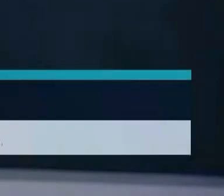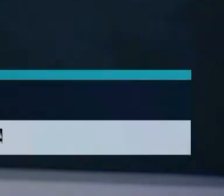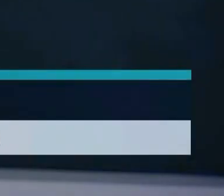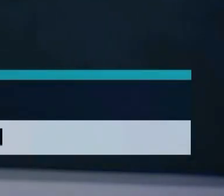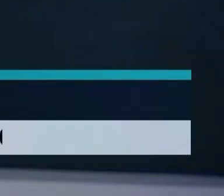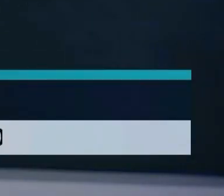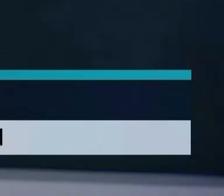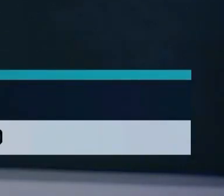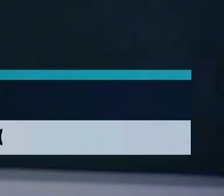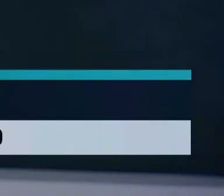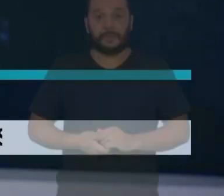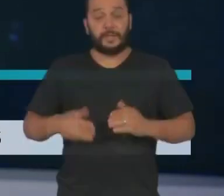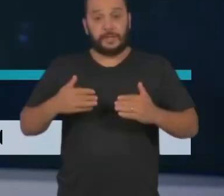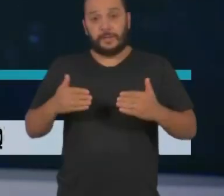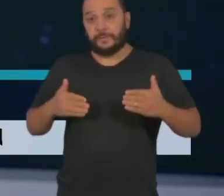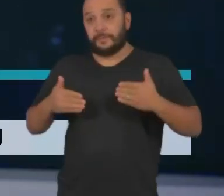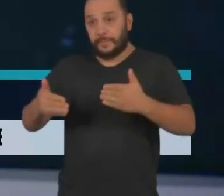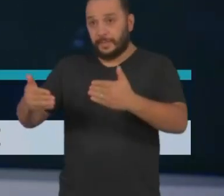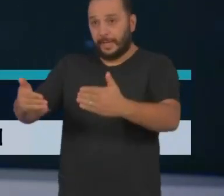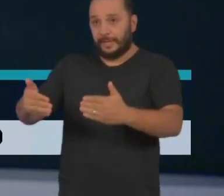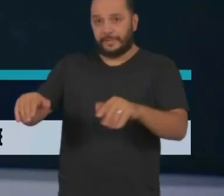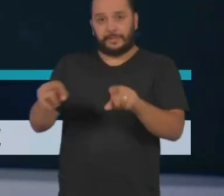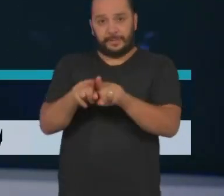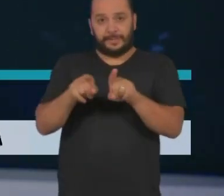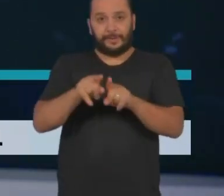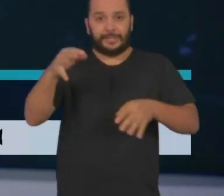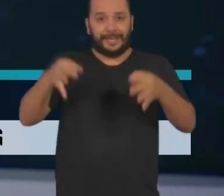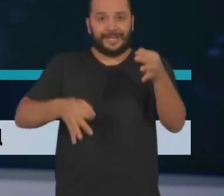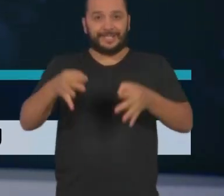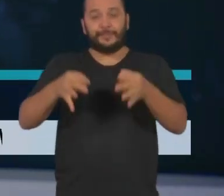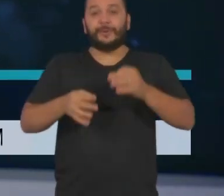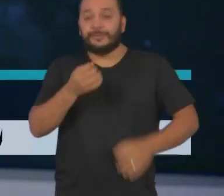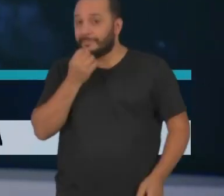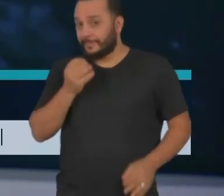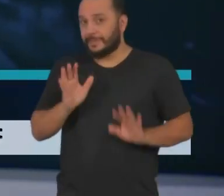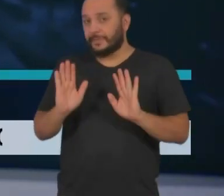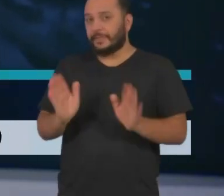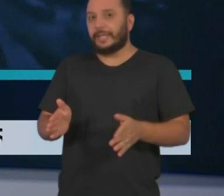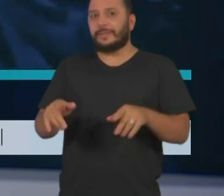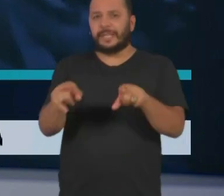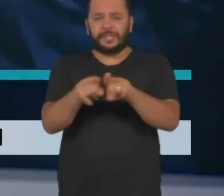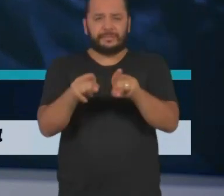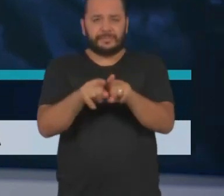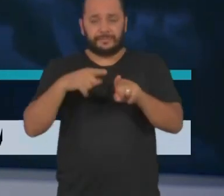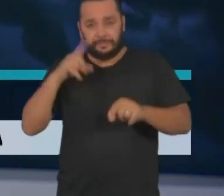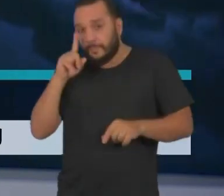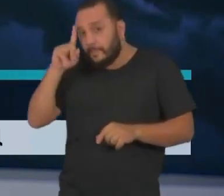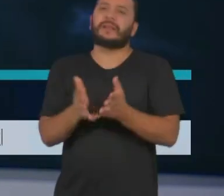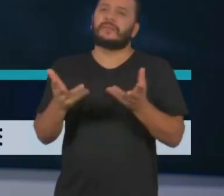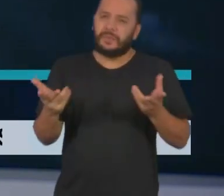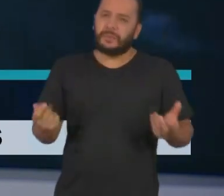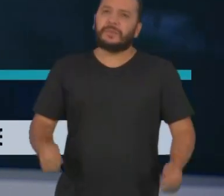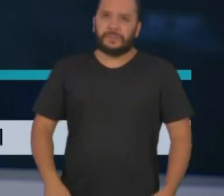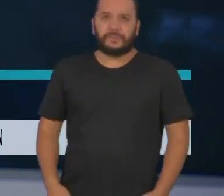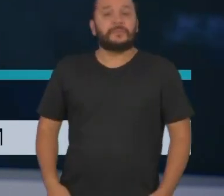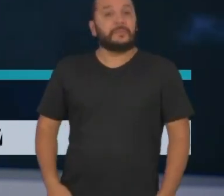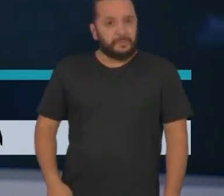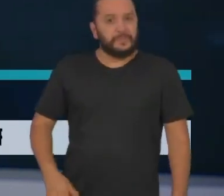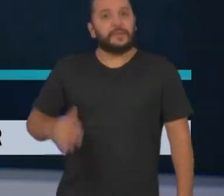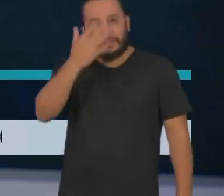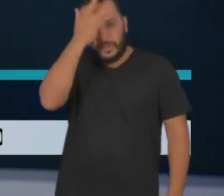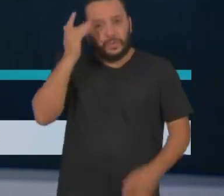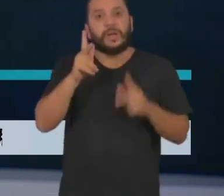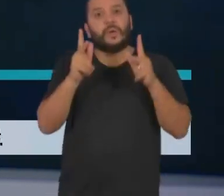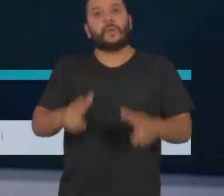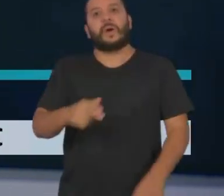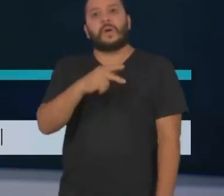O ministro da Justiça e Segurança Pública, Sérgio Moura, autorizou o uso da Força Nacional para combater o desmatamento no Pará. Mais gente assim como